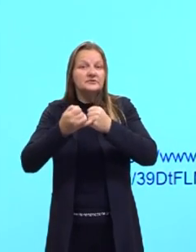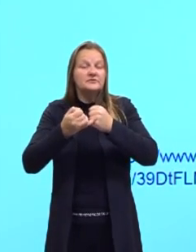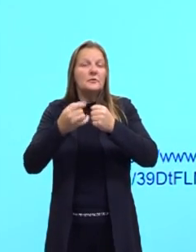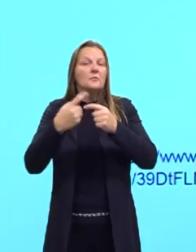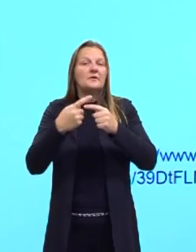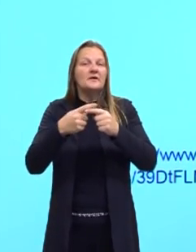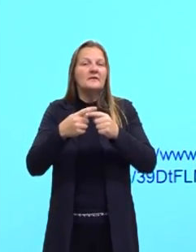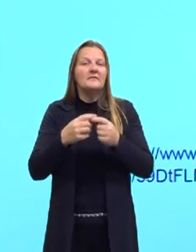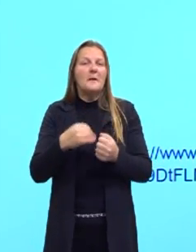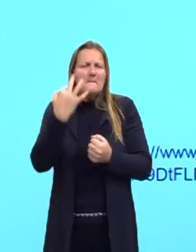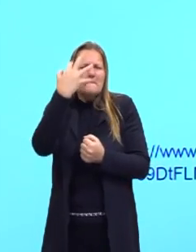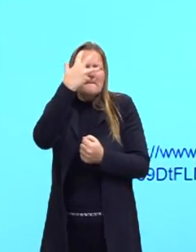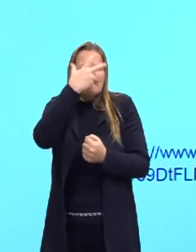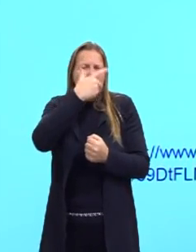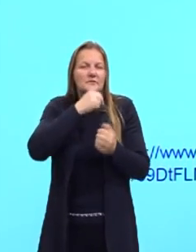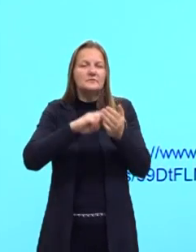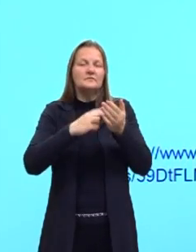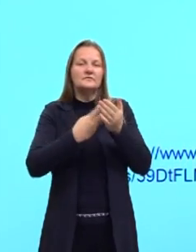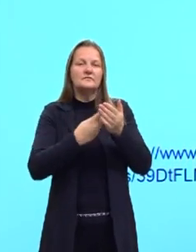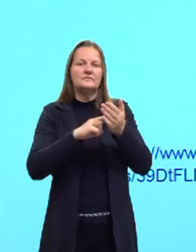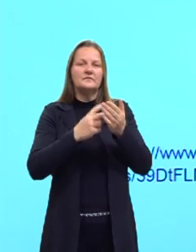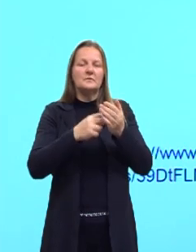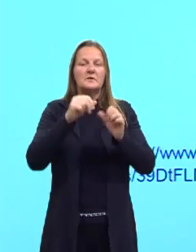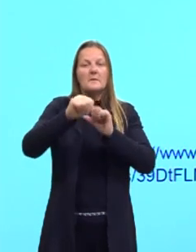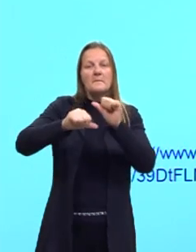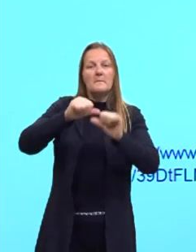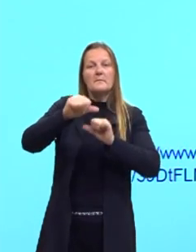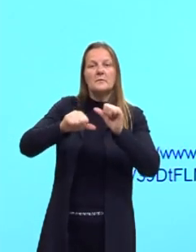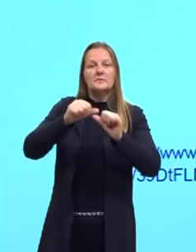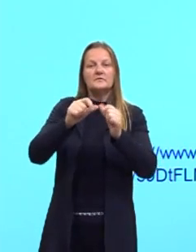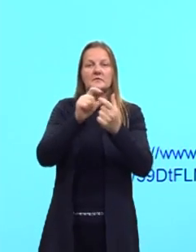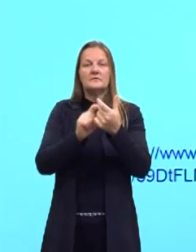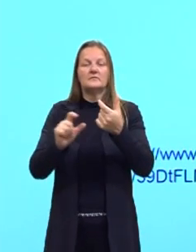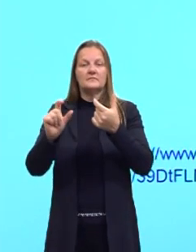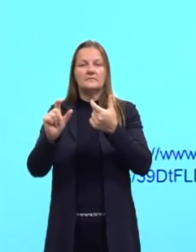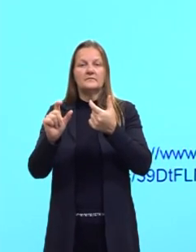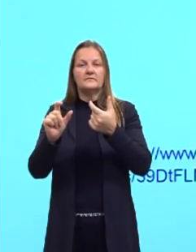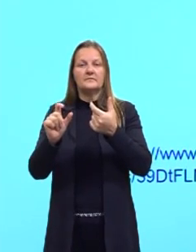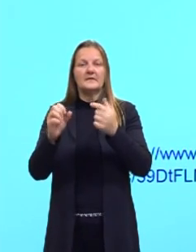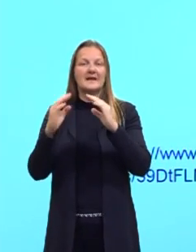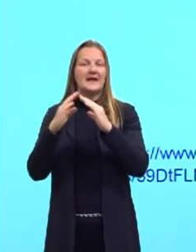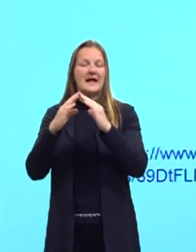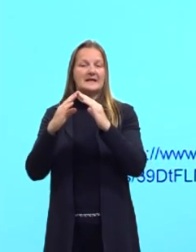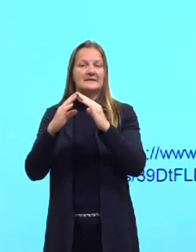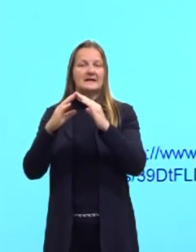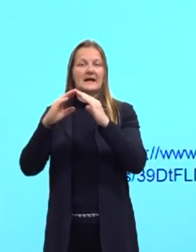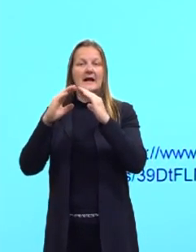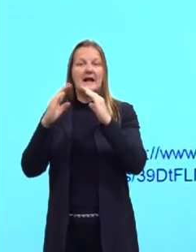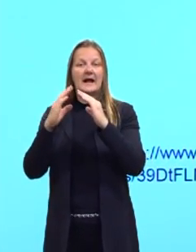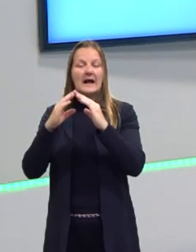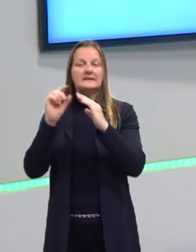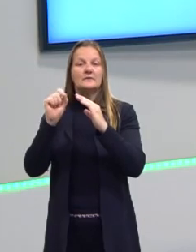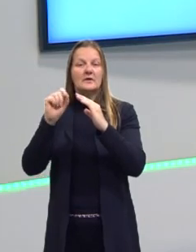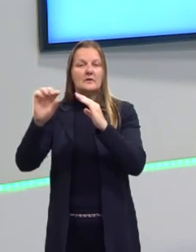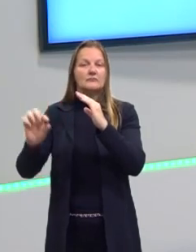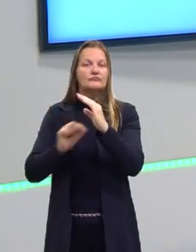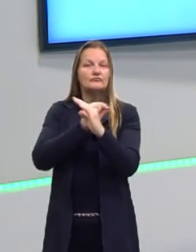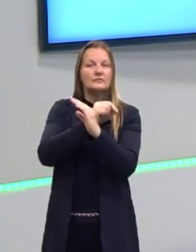modificando. Como assim, Marcia, ele está modificando? Ele está dizendo que não só é uma casa, mas é uma casa bonita.